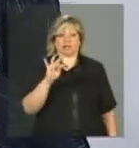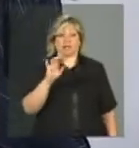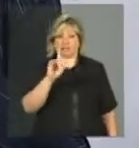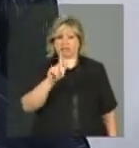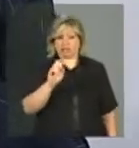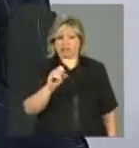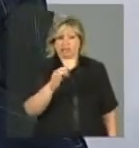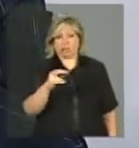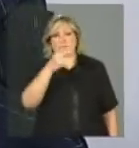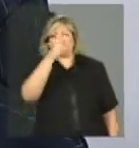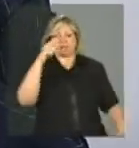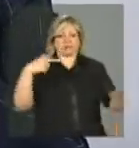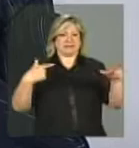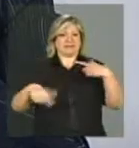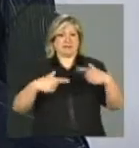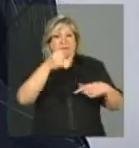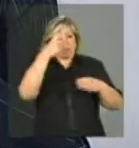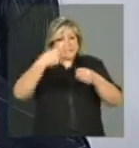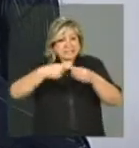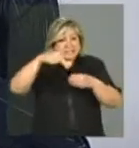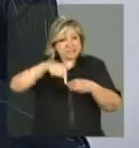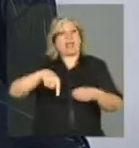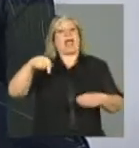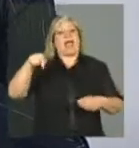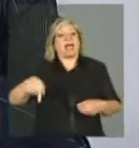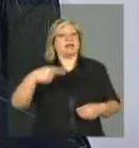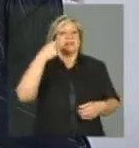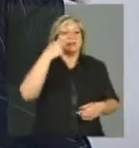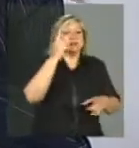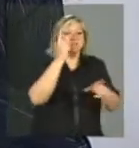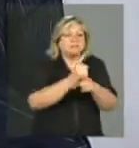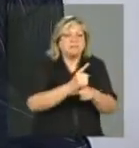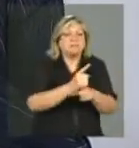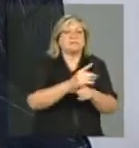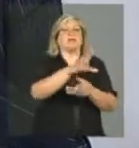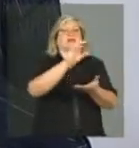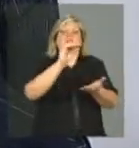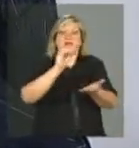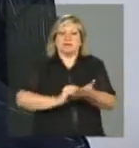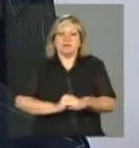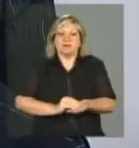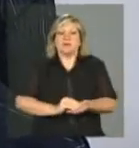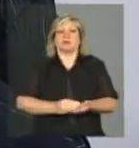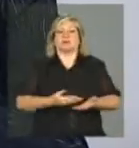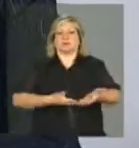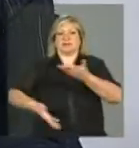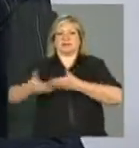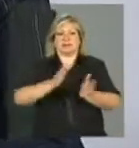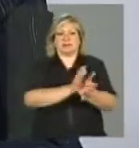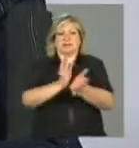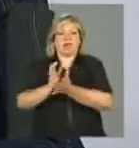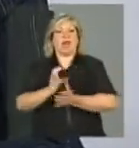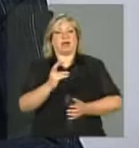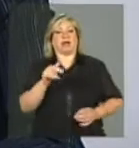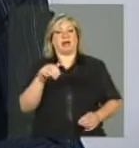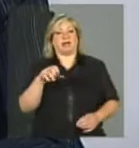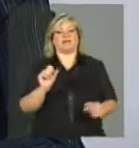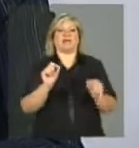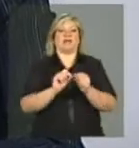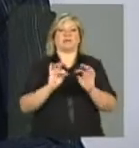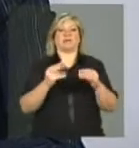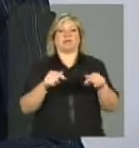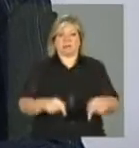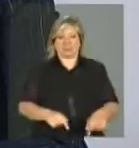Porque ele é quem identifica, territorializa, faz a grande articulação intersetorial e o CRAS operacionaliza tudo